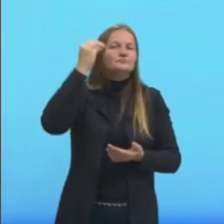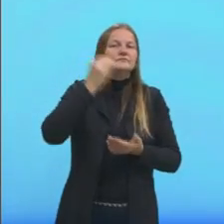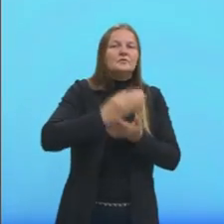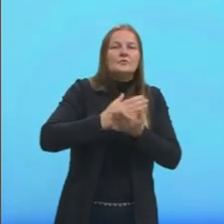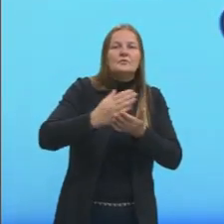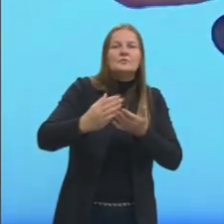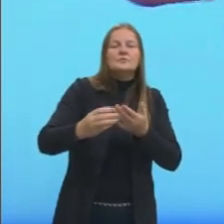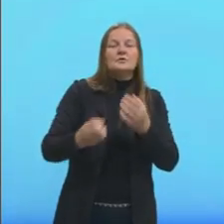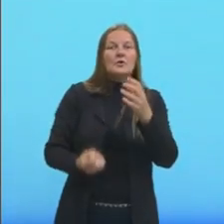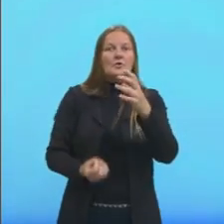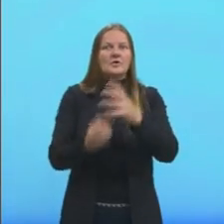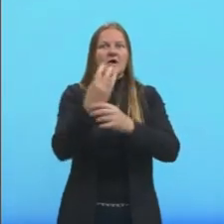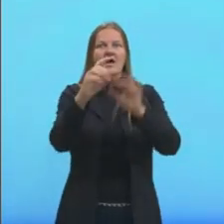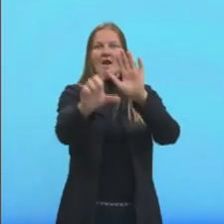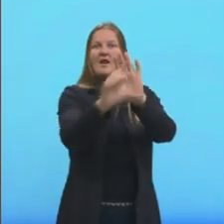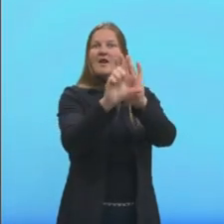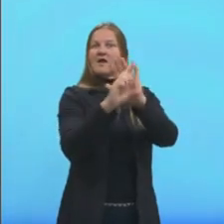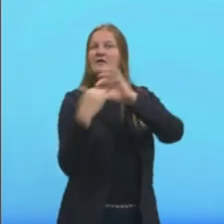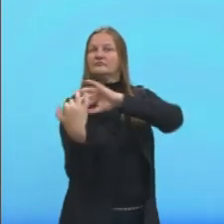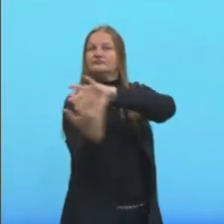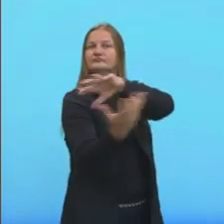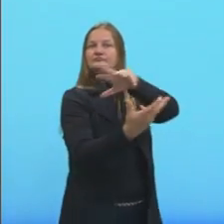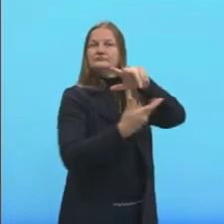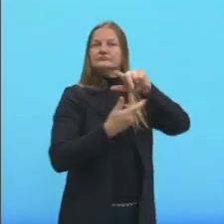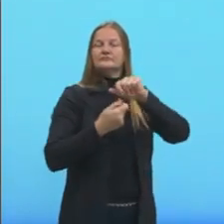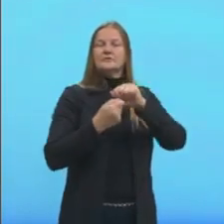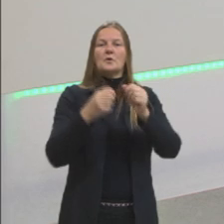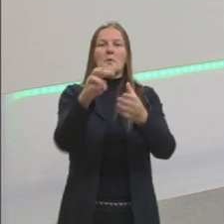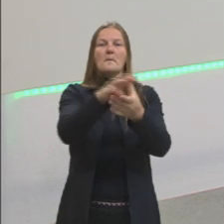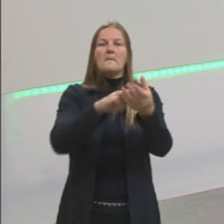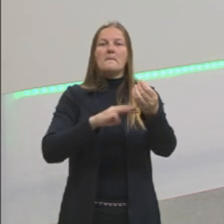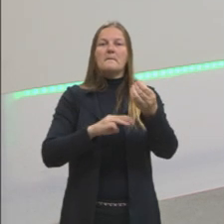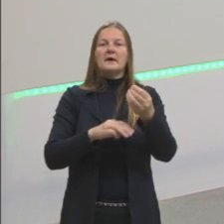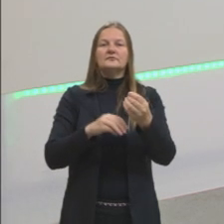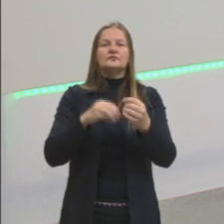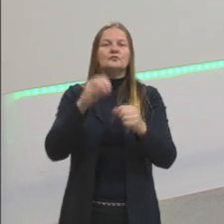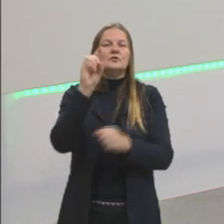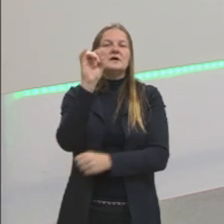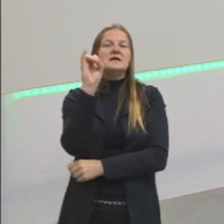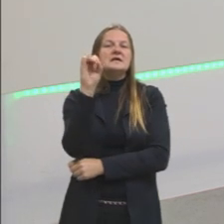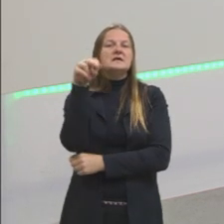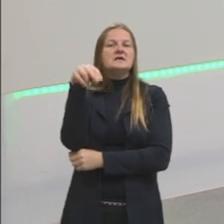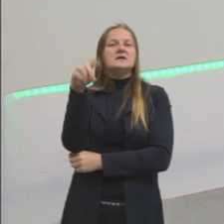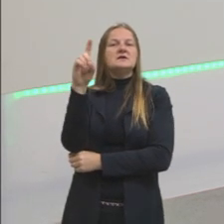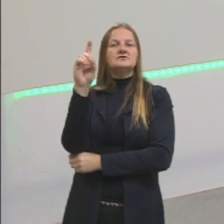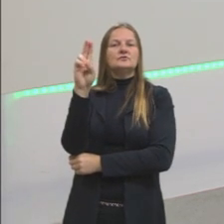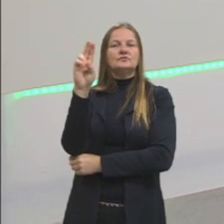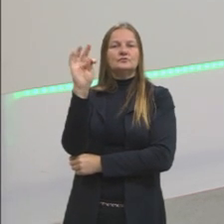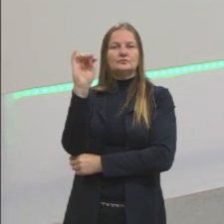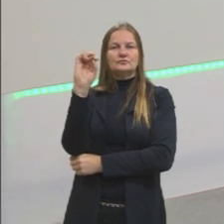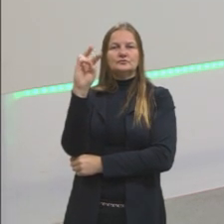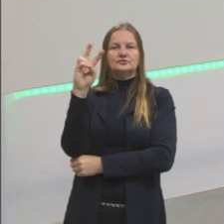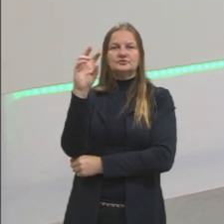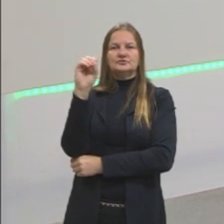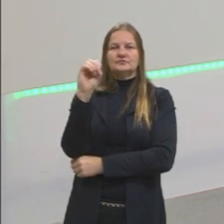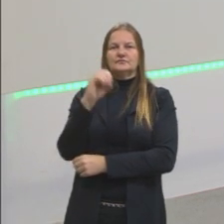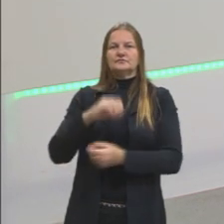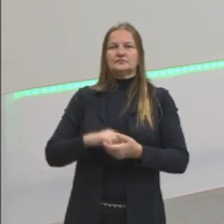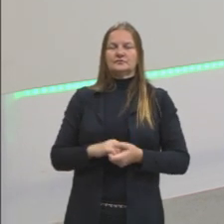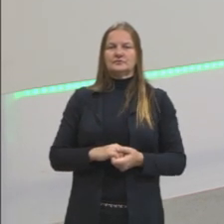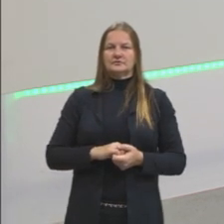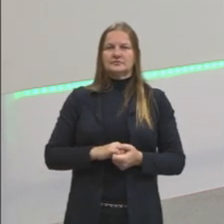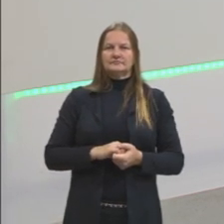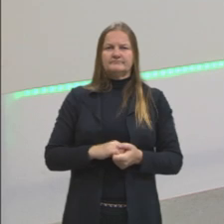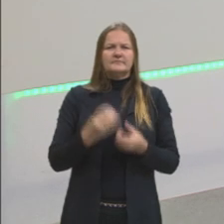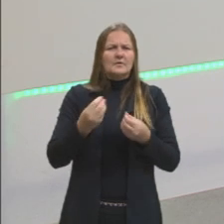ele formula leis universais, chamado método indutivo. Então, olha só, esse é o método que a ciência vai se